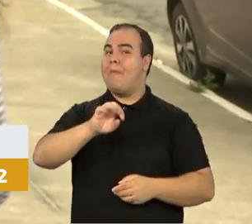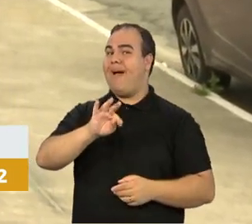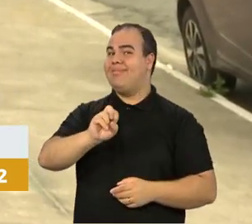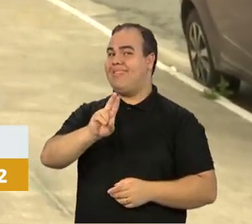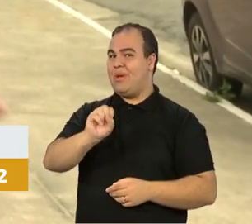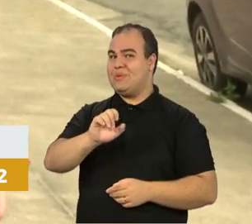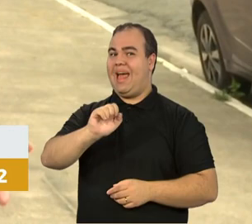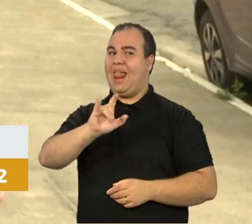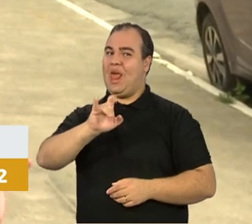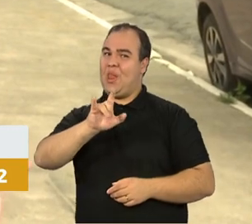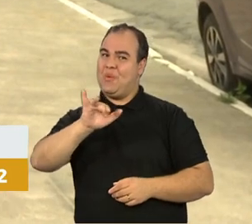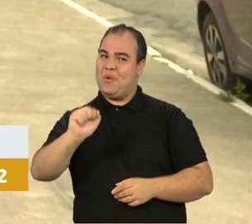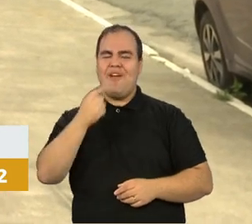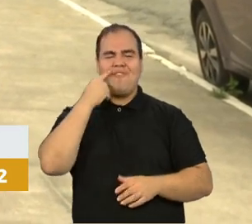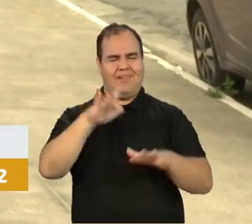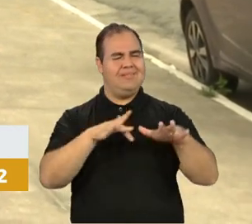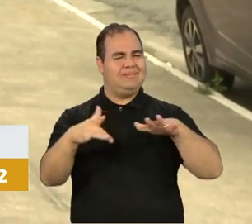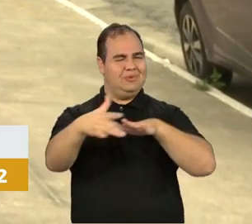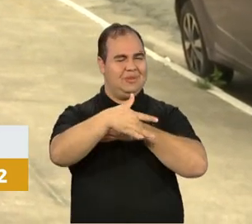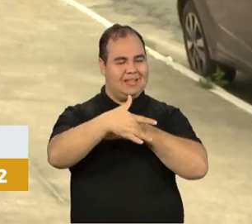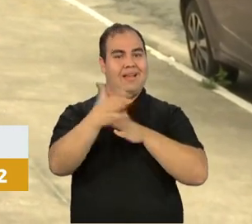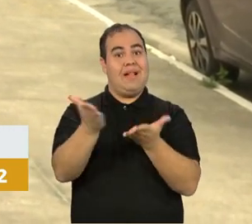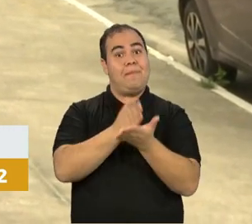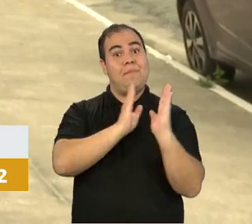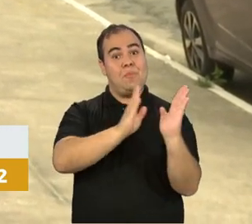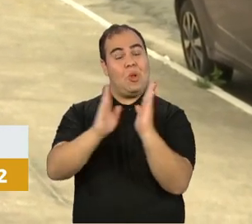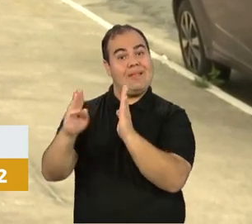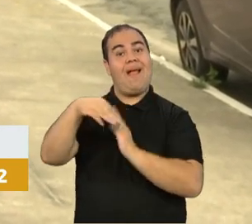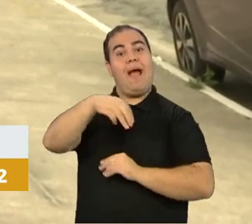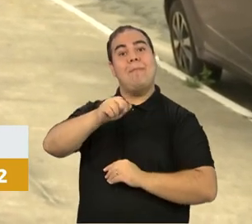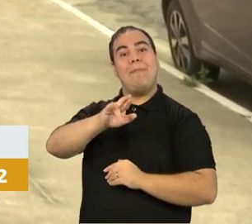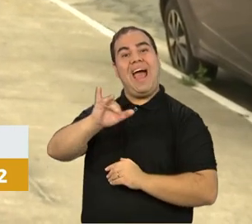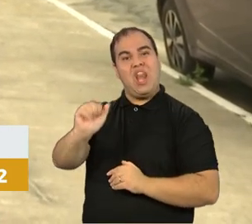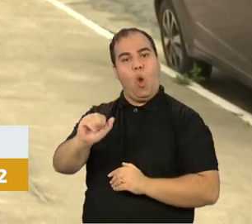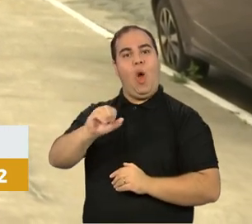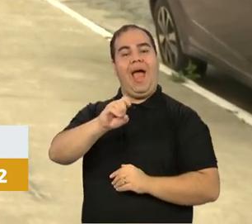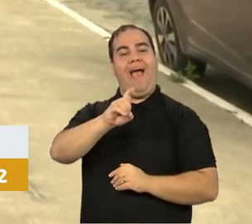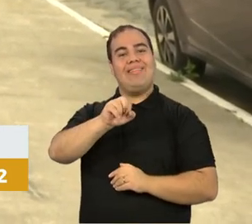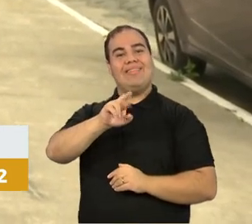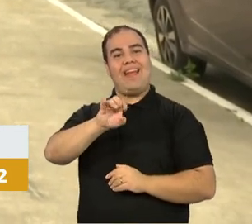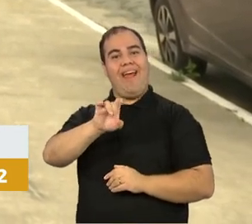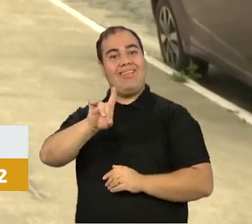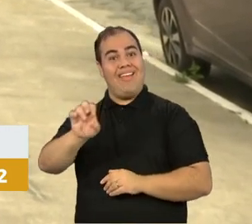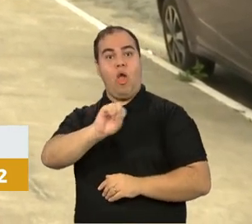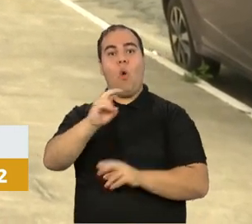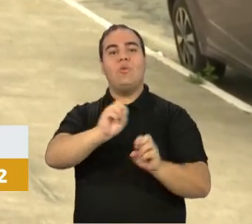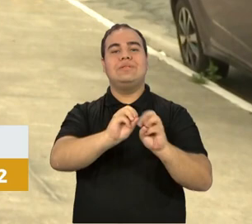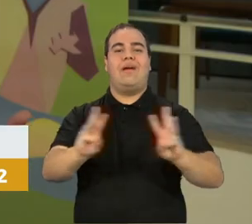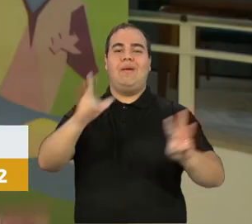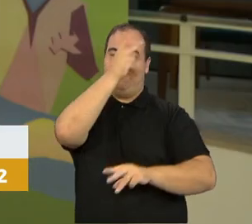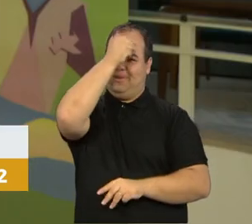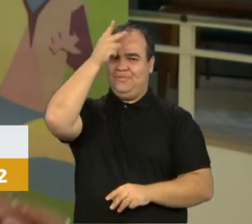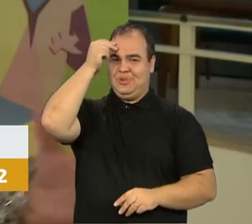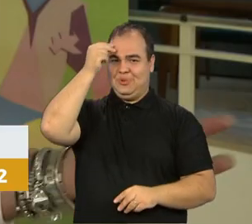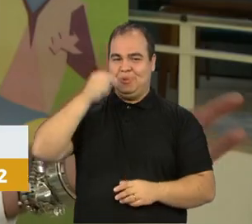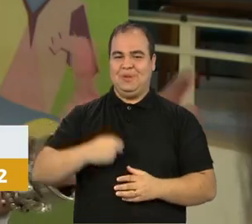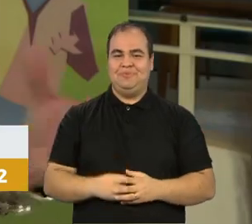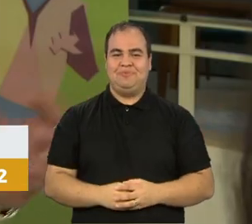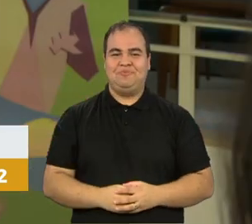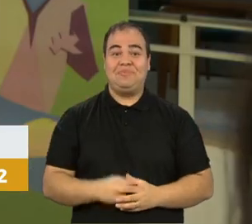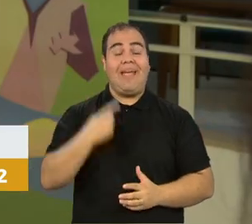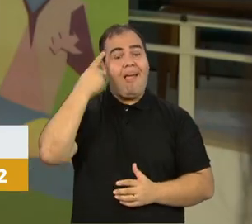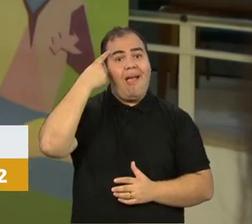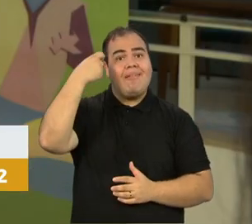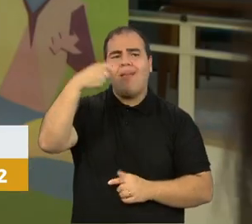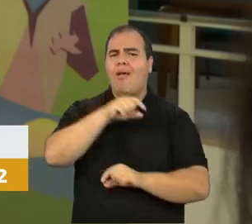programação pelas redes sociais da Biblioteca Mário de Andrade ou pelo site da Prefeitura de São Paulo. A ideia é agregar